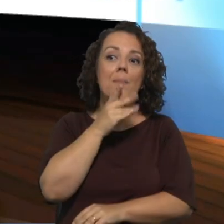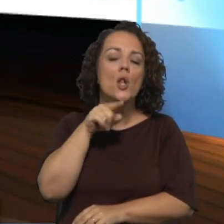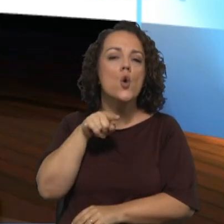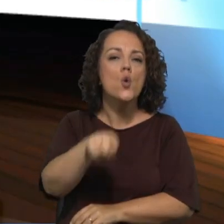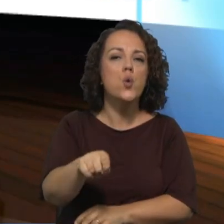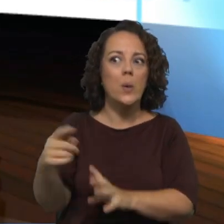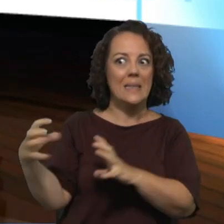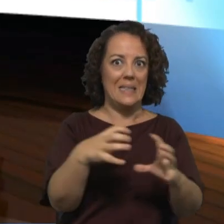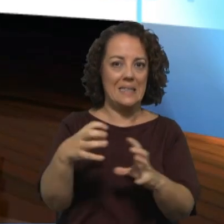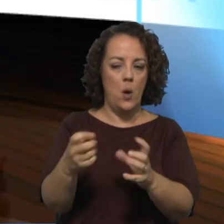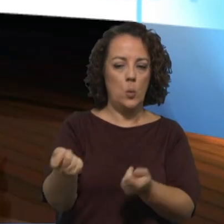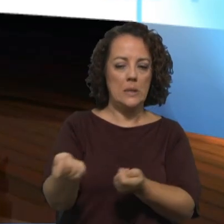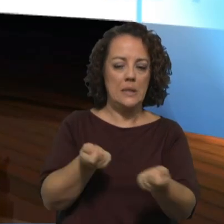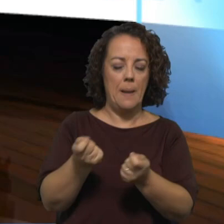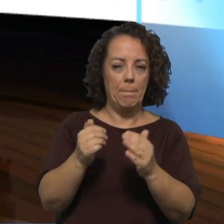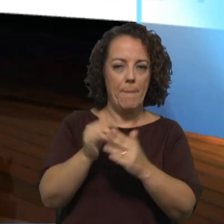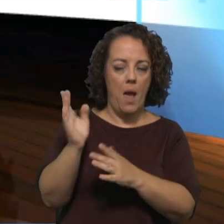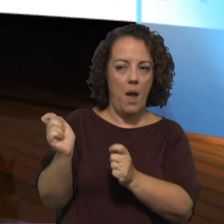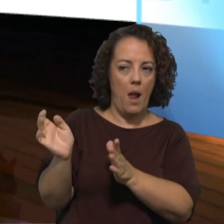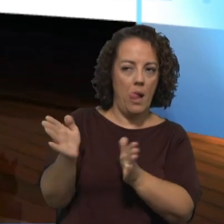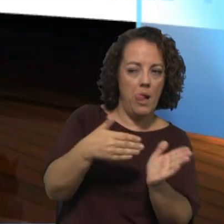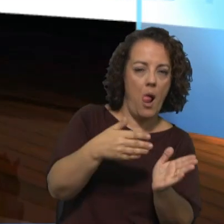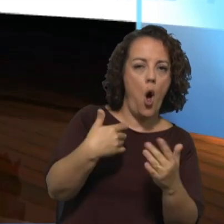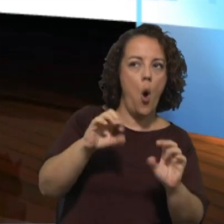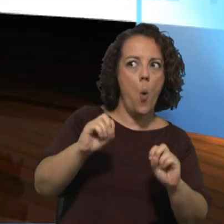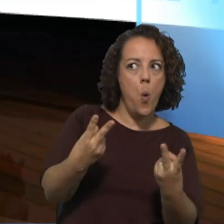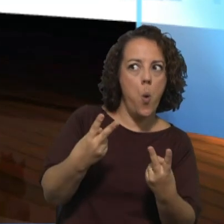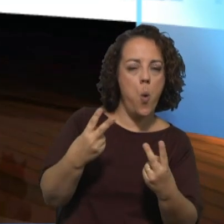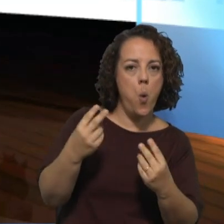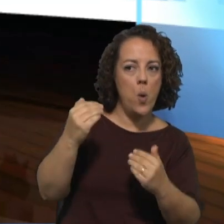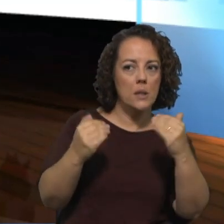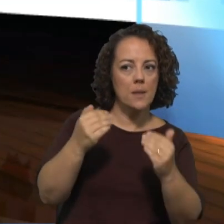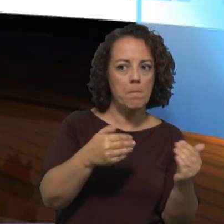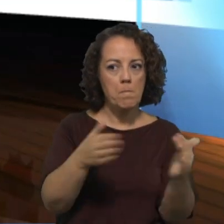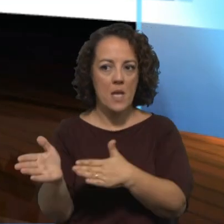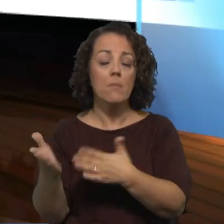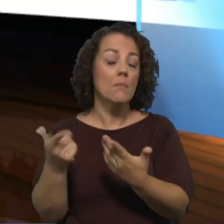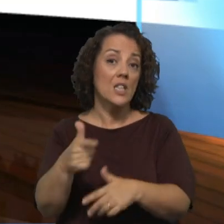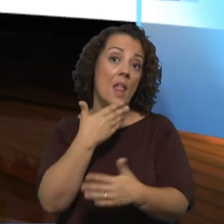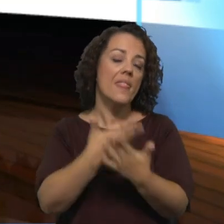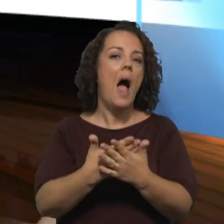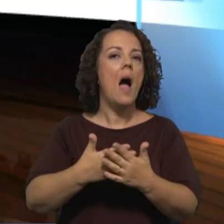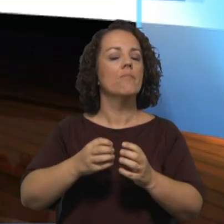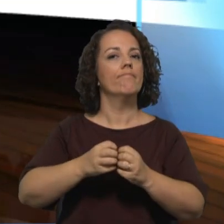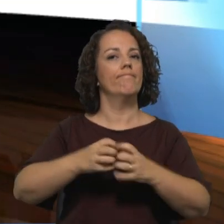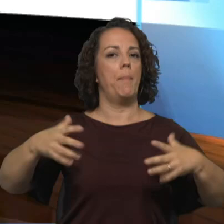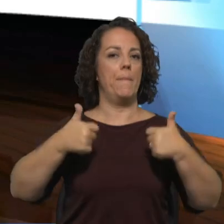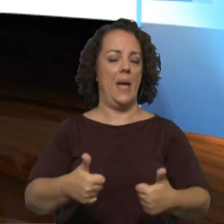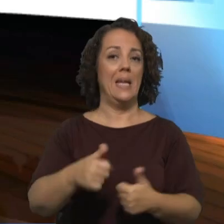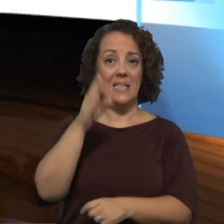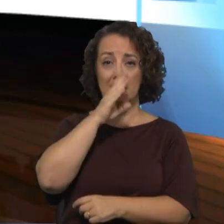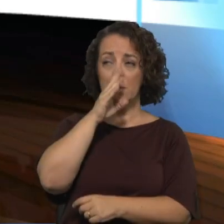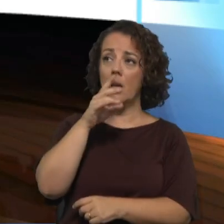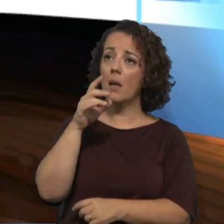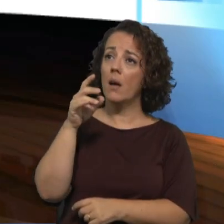efetivamente, podem dar mais para um lado, mais para o outro, mas é nessas tensões que, efetivamente, se consegue crescer. Porque, se nós tivermos toda a vida a ouvir falar bem daquilo que nós fazemos,